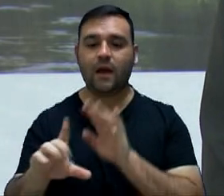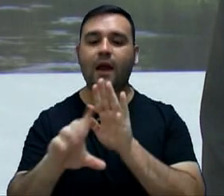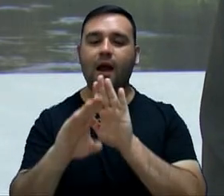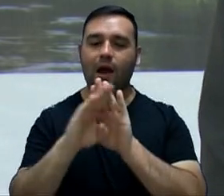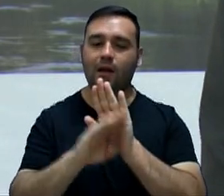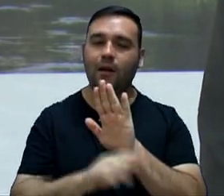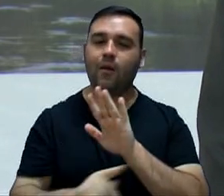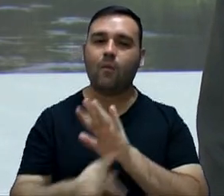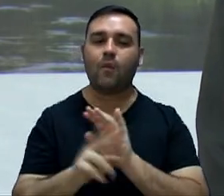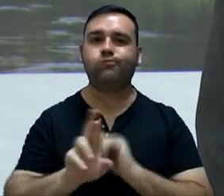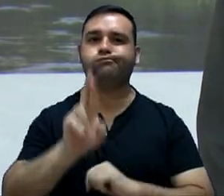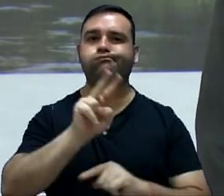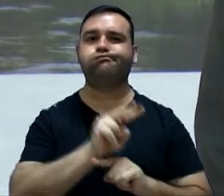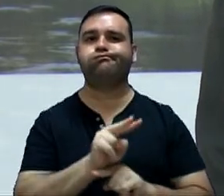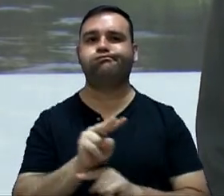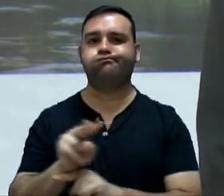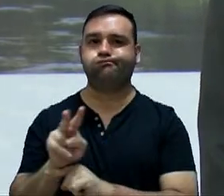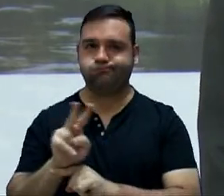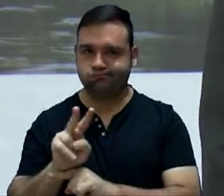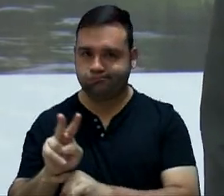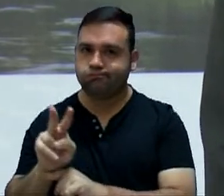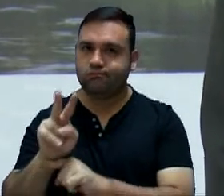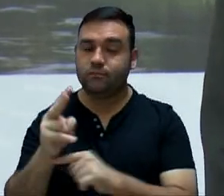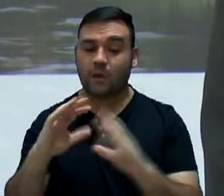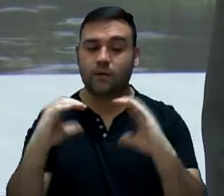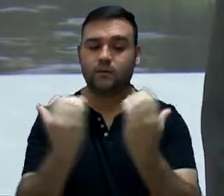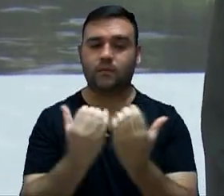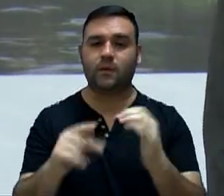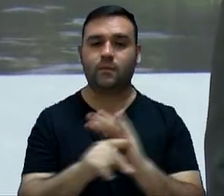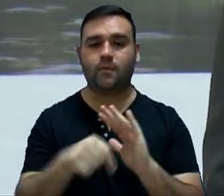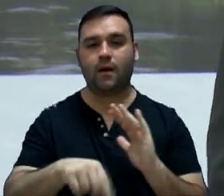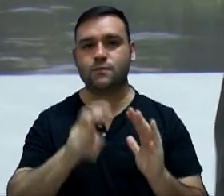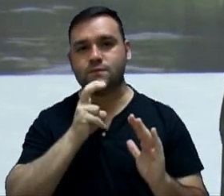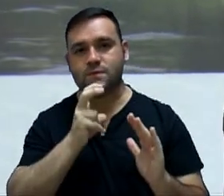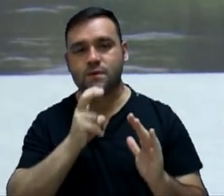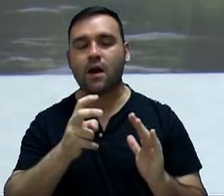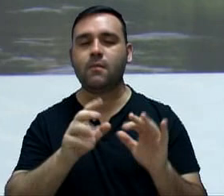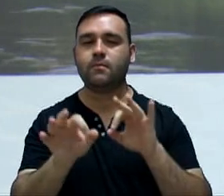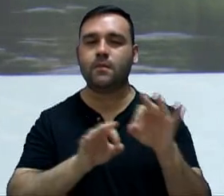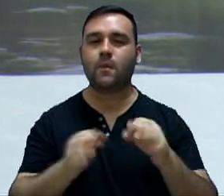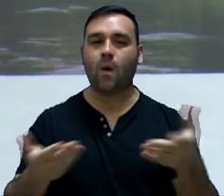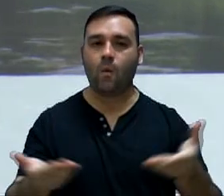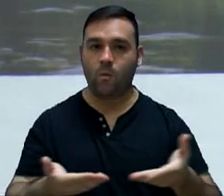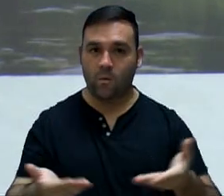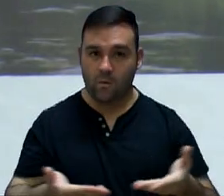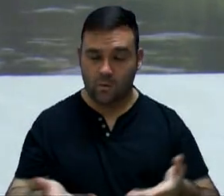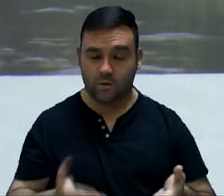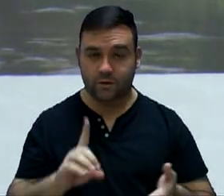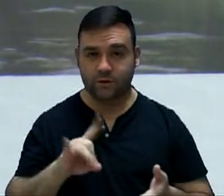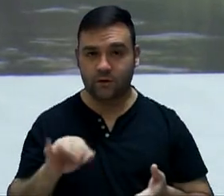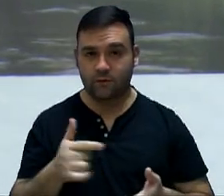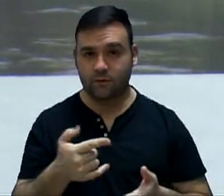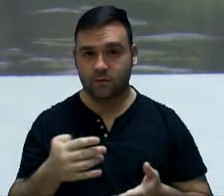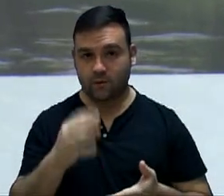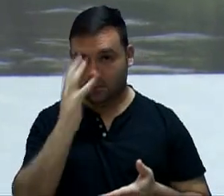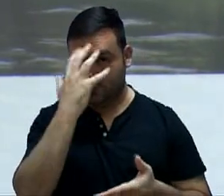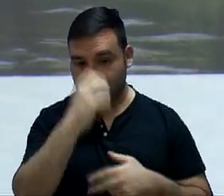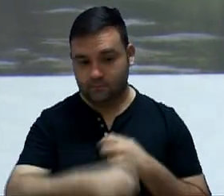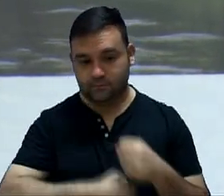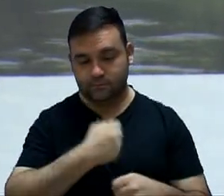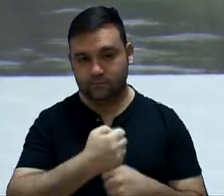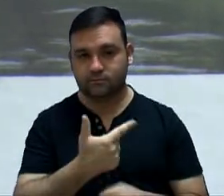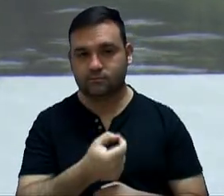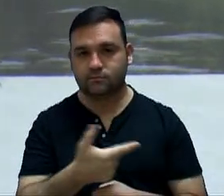Lei da Responsabilidade Fiscal, a Câmara Municipal de Sorocaba realiza no dia de hoje, 24 de fevereiro de